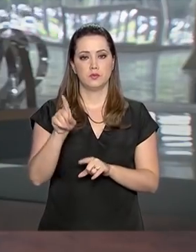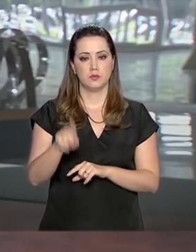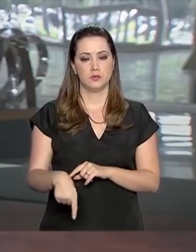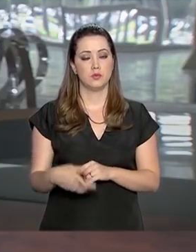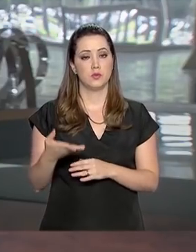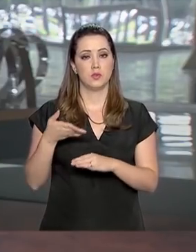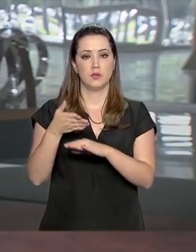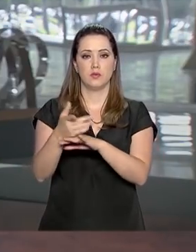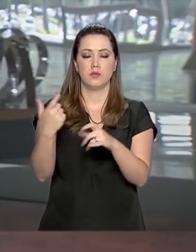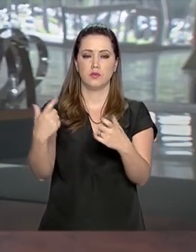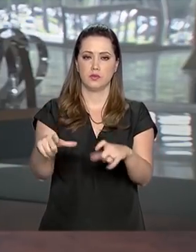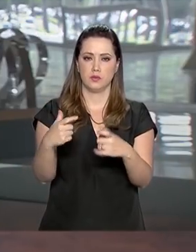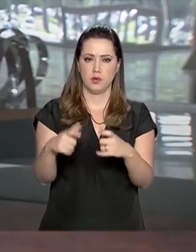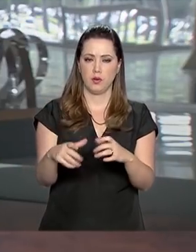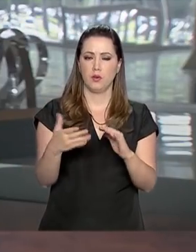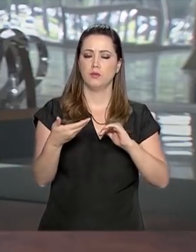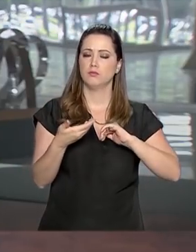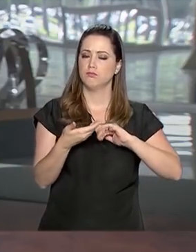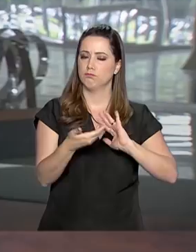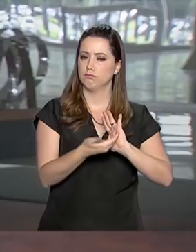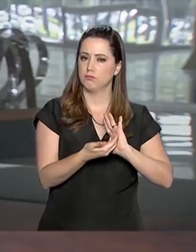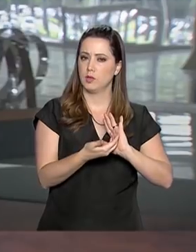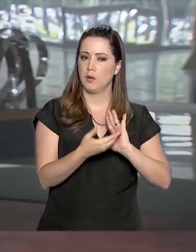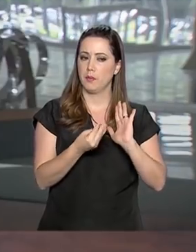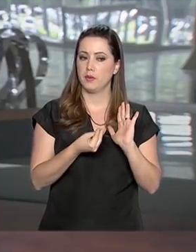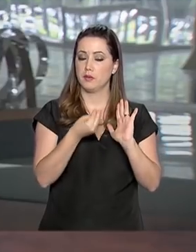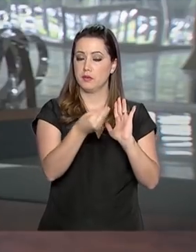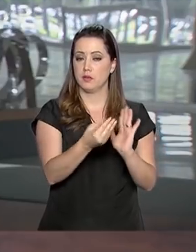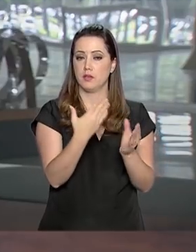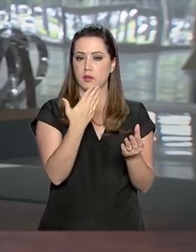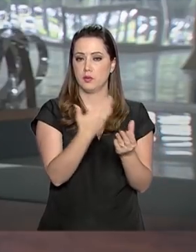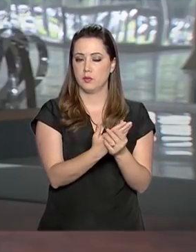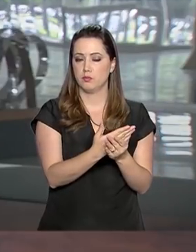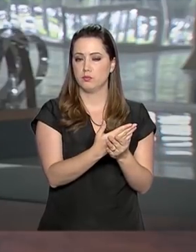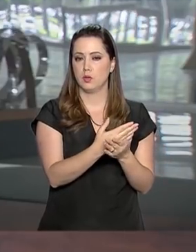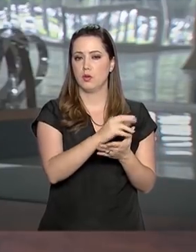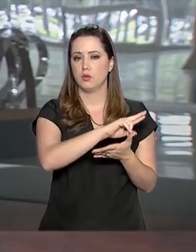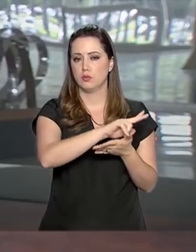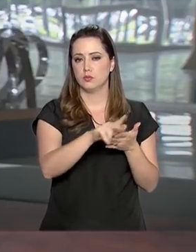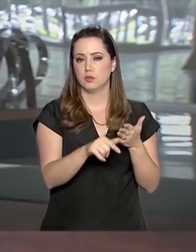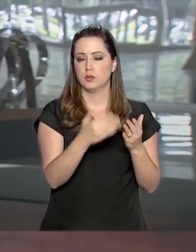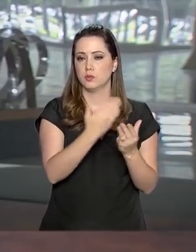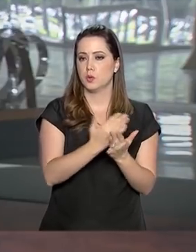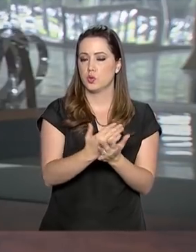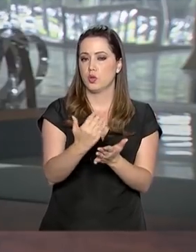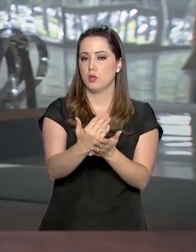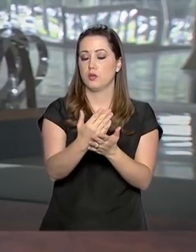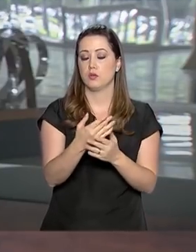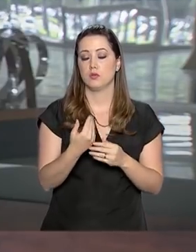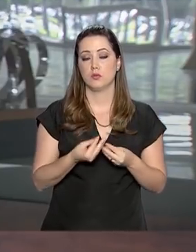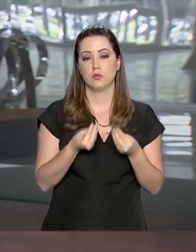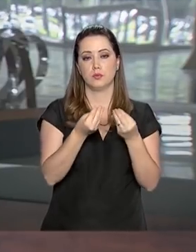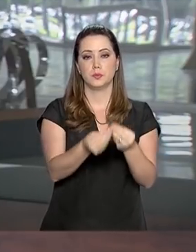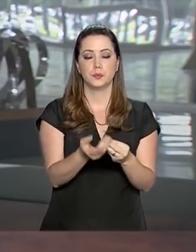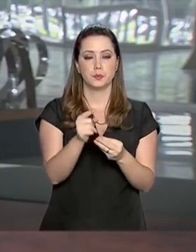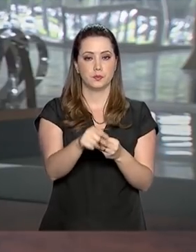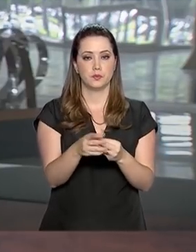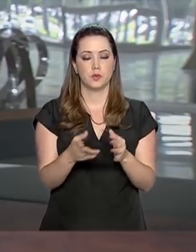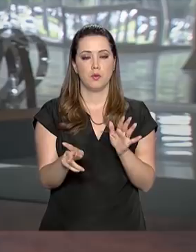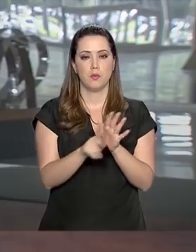à Câmara dos Deputados para fazer lá a entrega desse pacote de projetos. E ele fez essa entrega